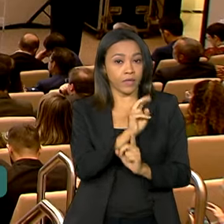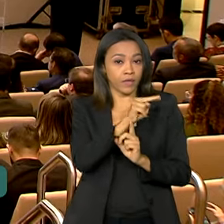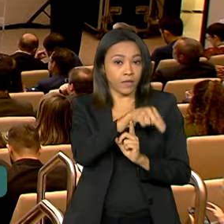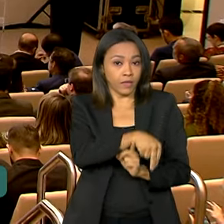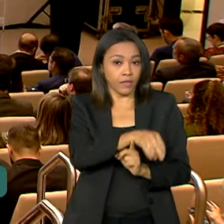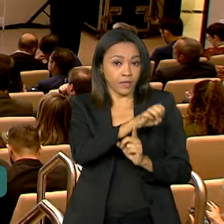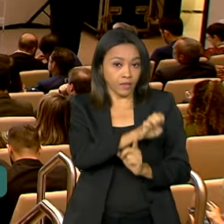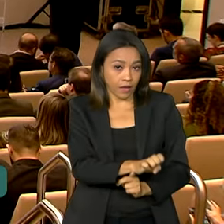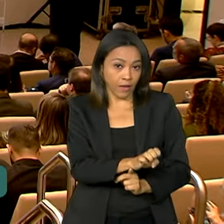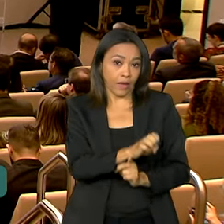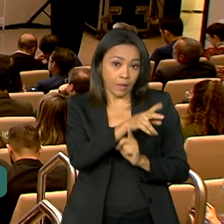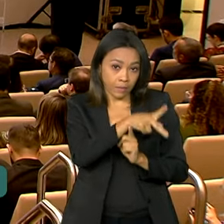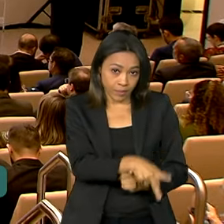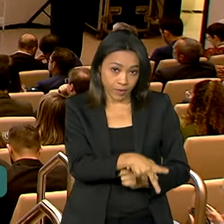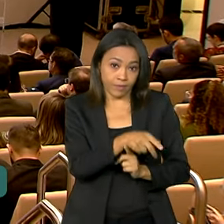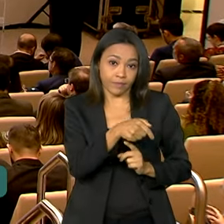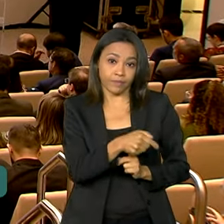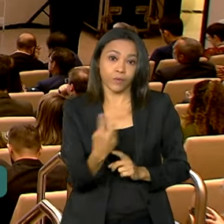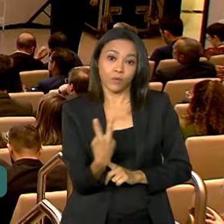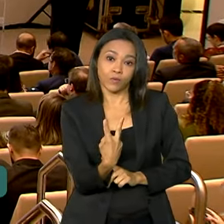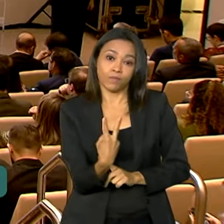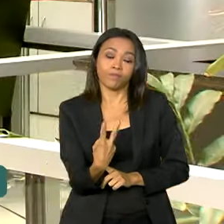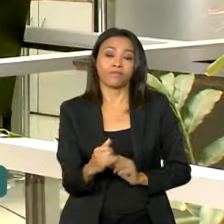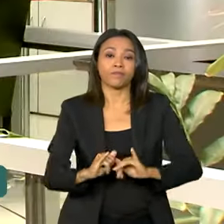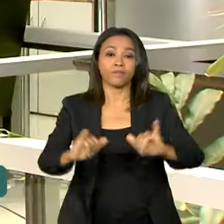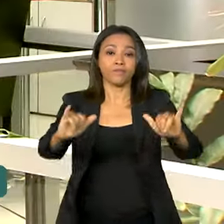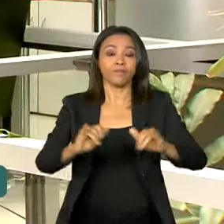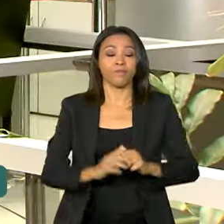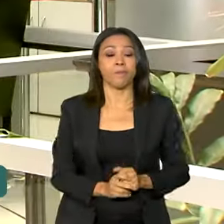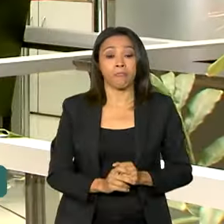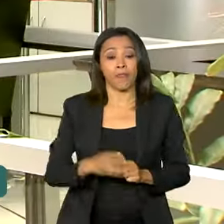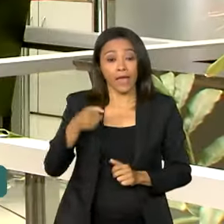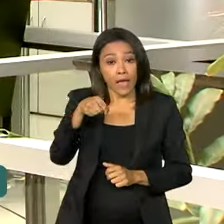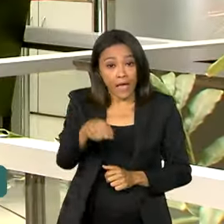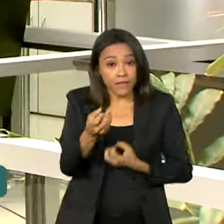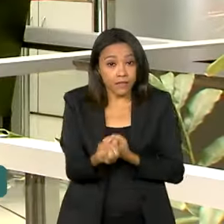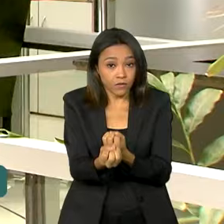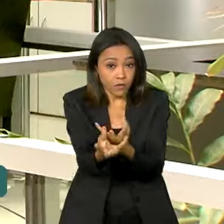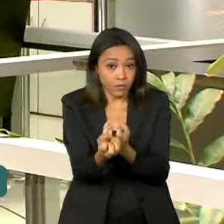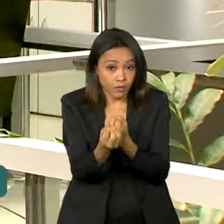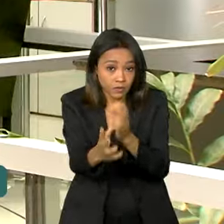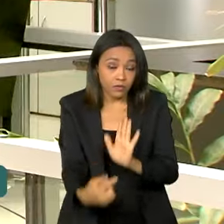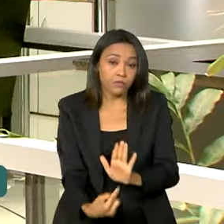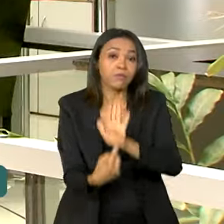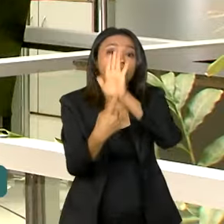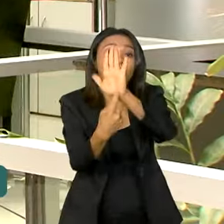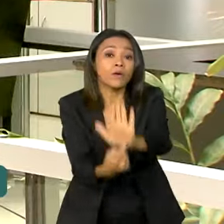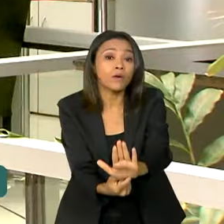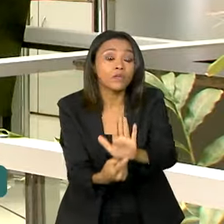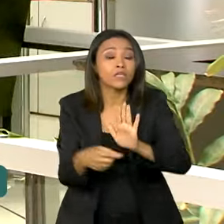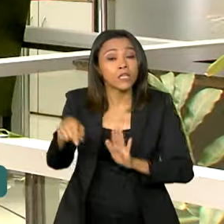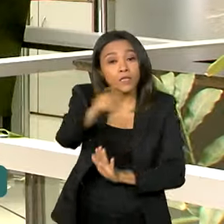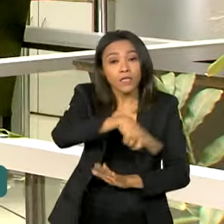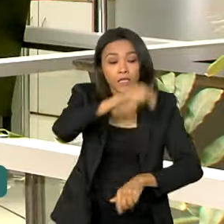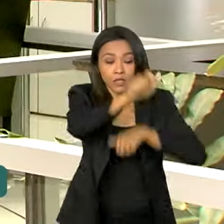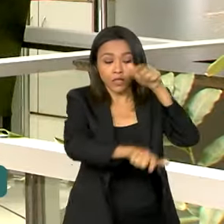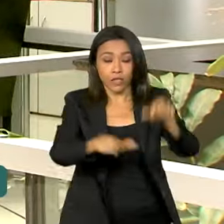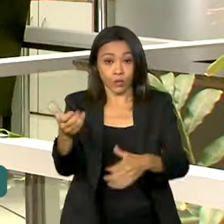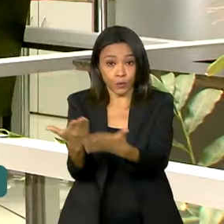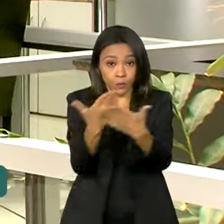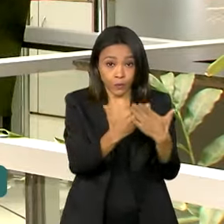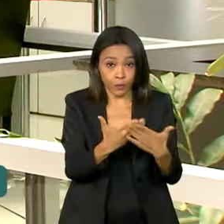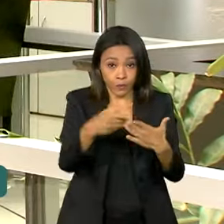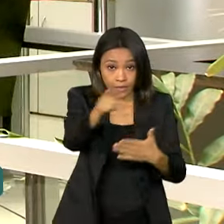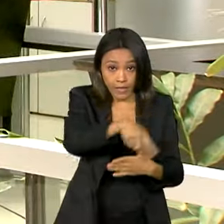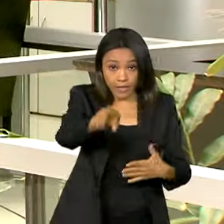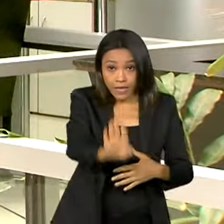Estudos e Pesquisas Educacionais Anísio Teixeira. Os dados desta edição mostram também que os estudantes que acessam a